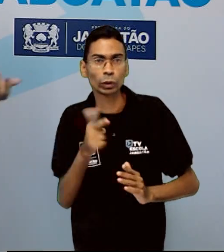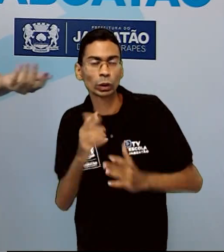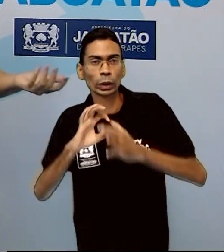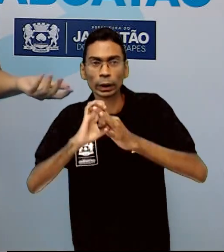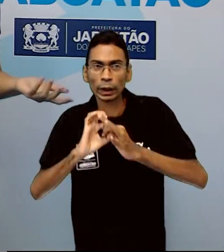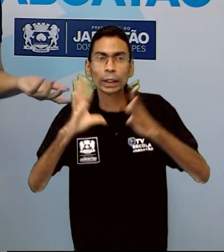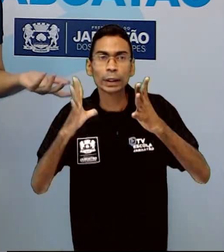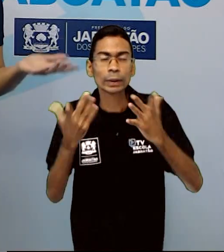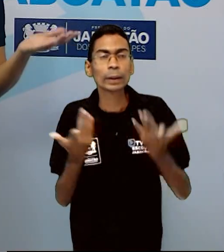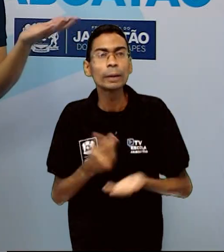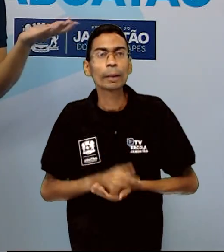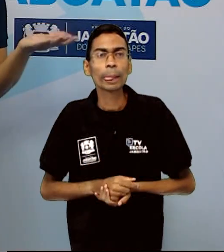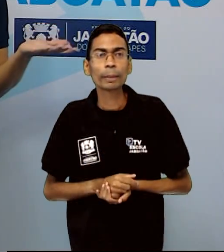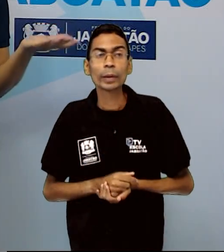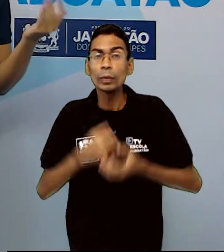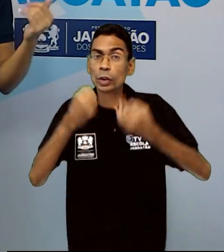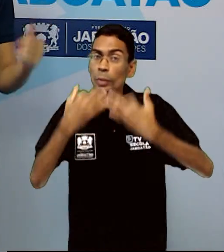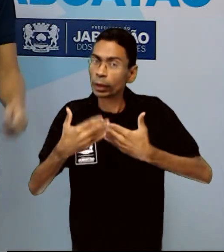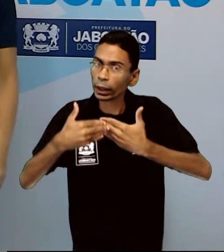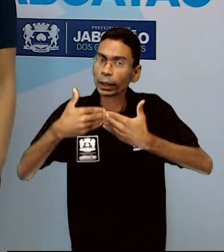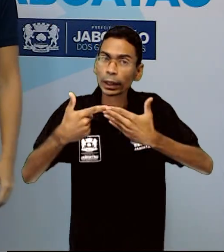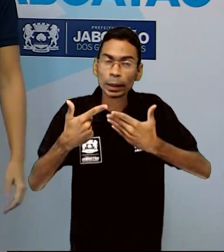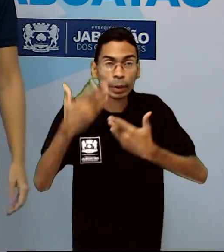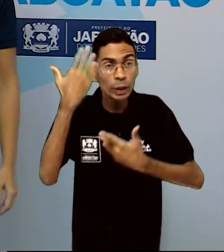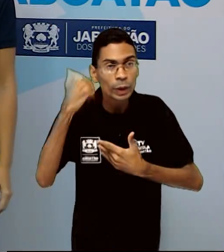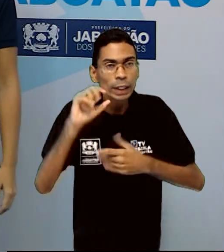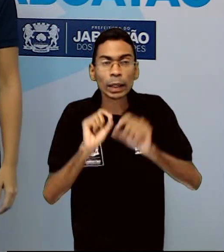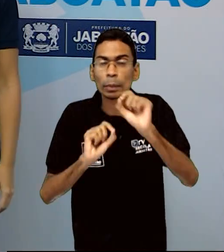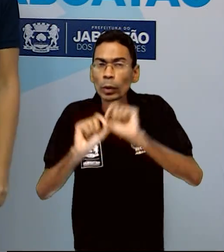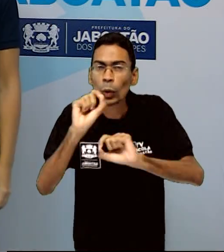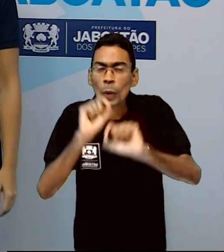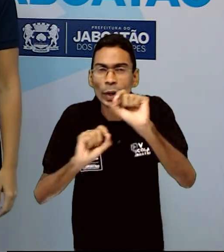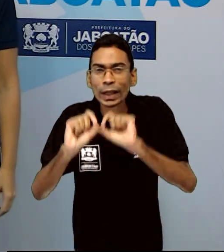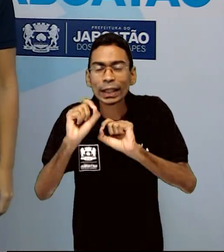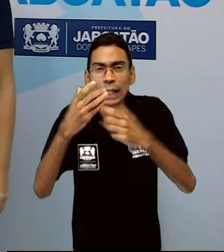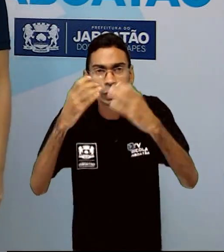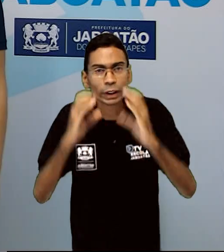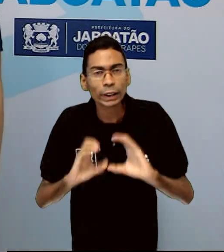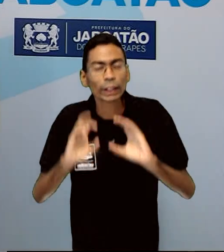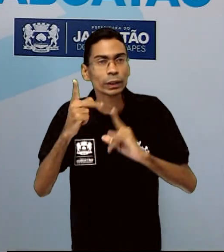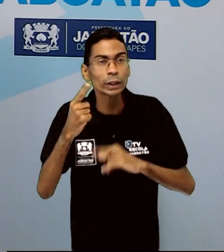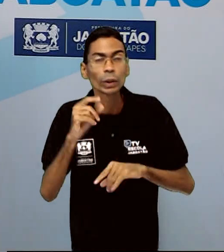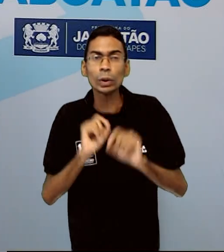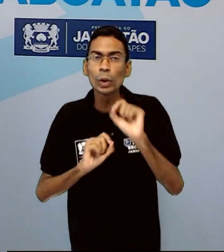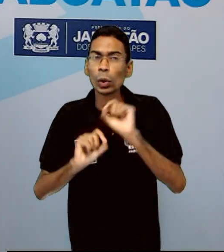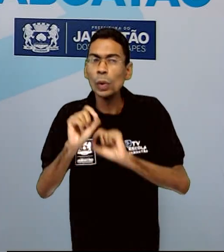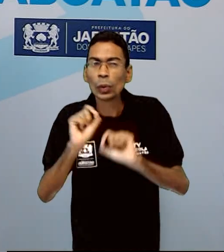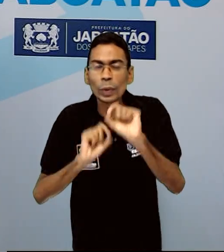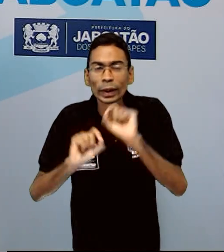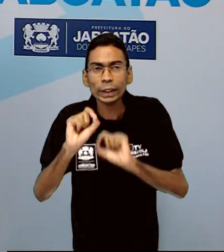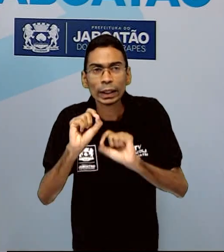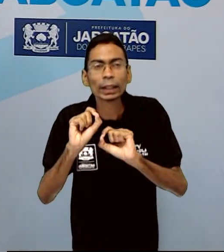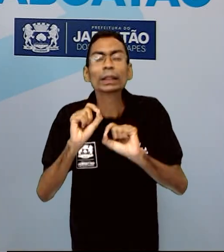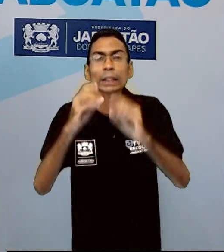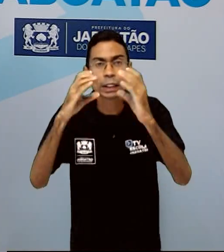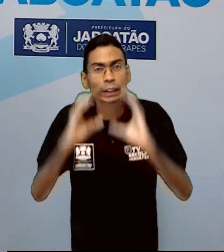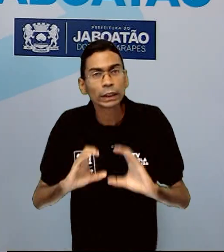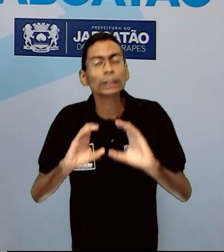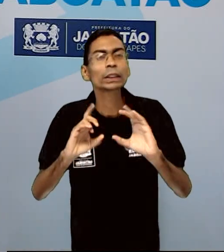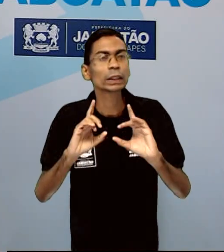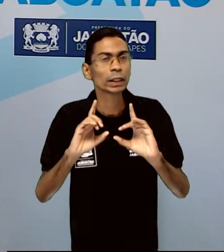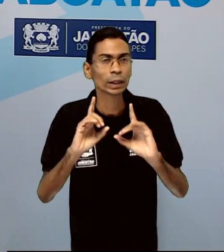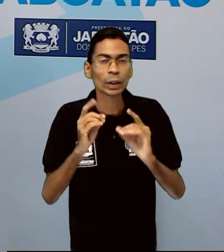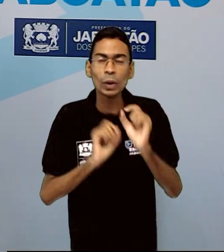Mas, afinal, o que é ser cidadão? E aí, você que está aí em casa, você sabe o que é